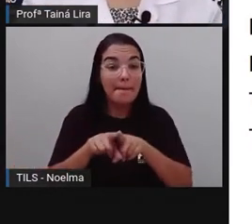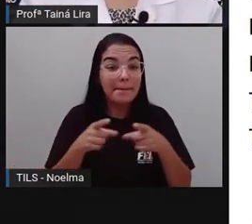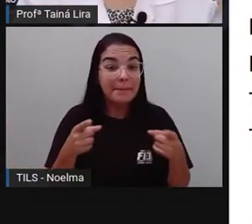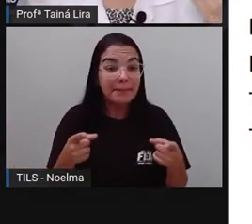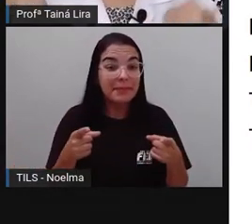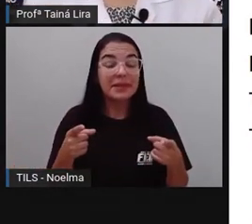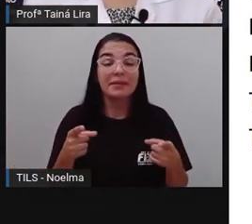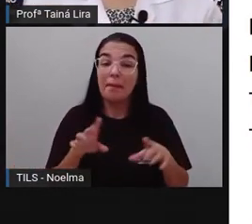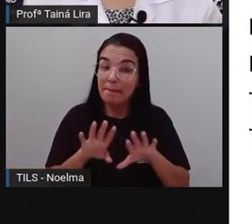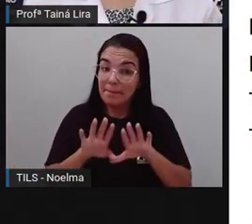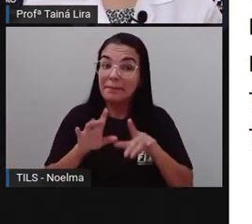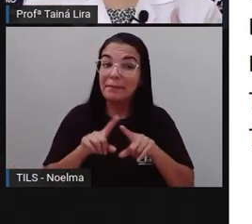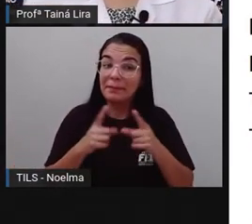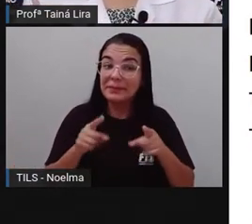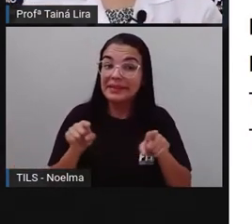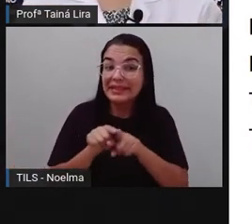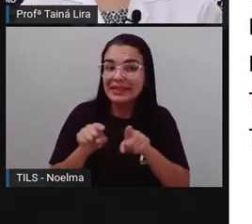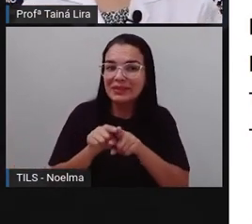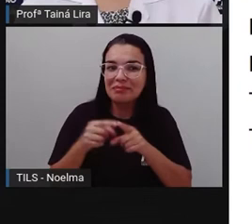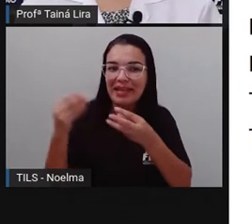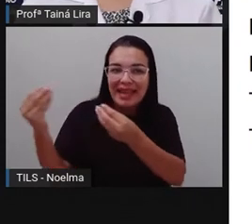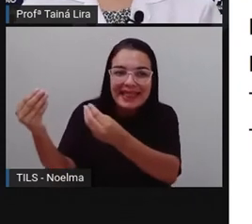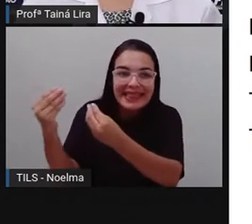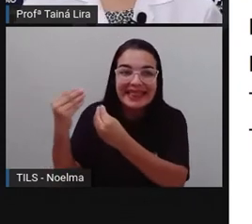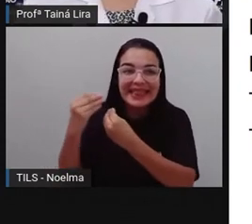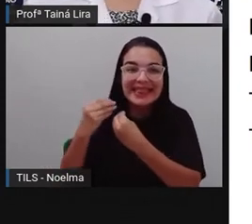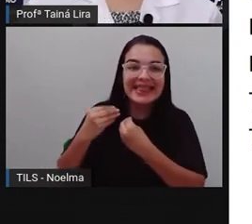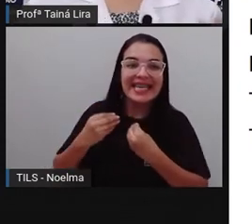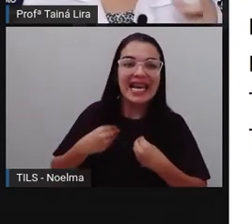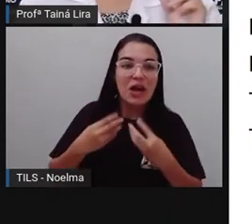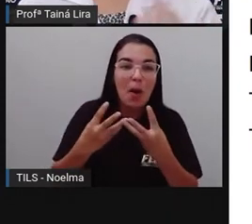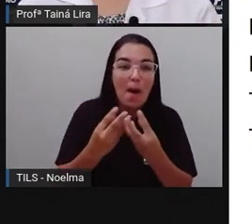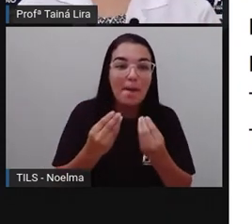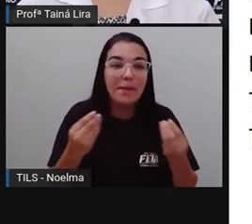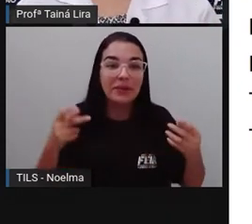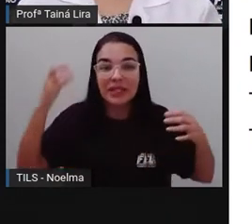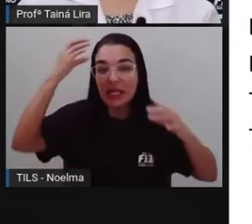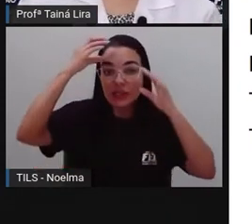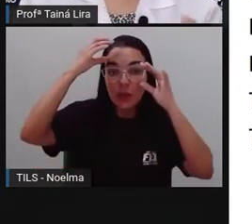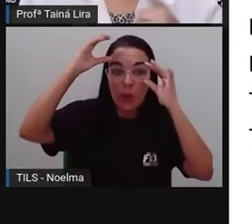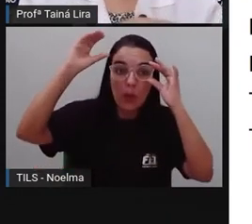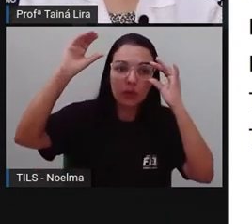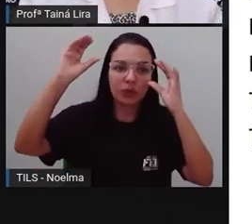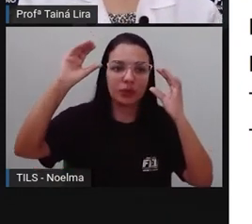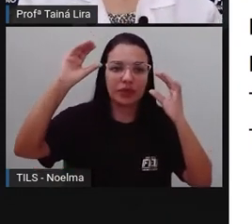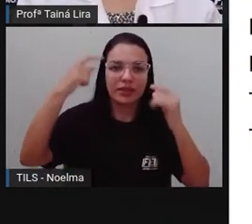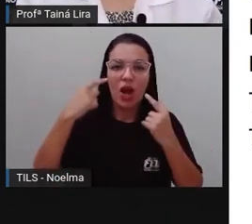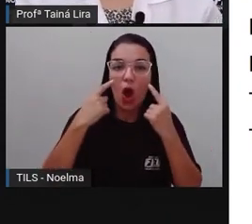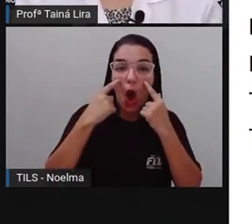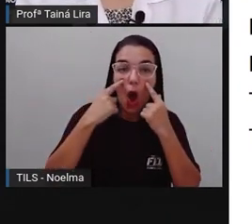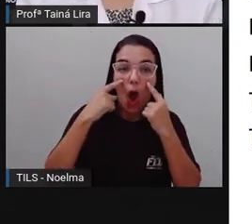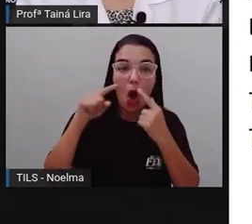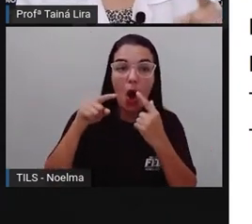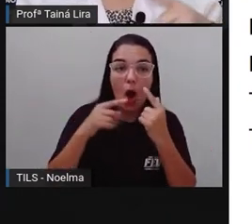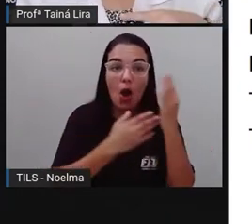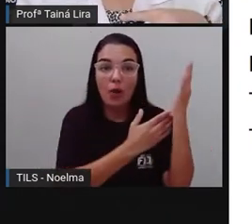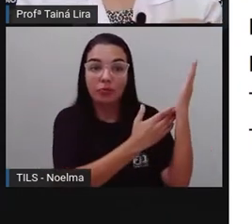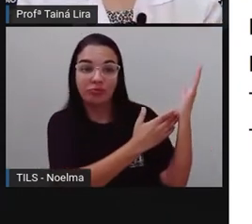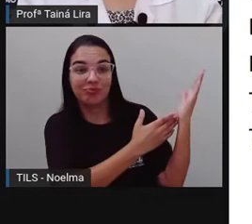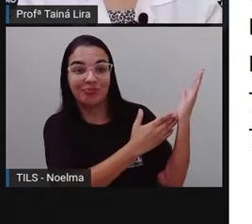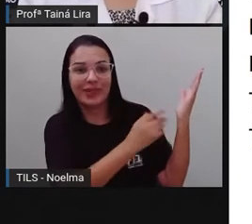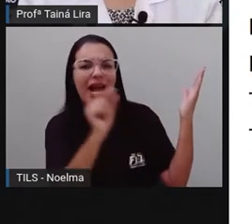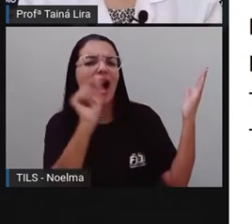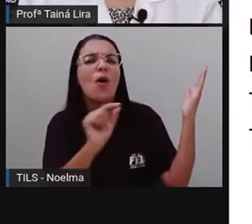cultura deles que nós temos, né, aqui até hoje na nossa cultura. Então, olha lá a imagem. Quem reconhece aqui? O que que está